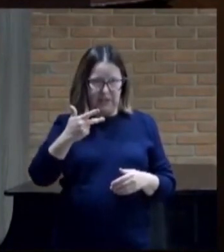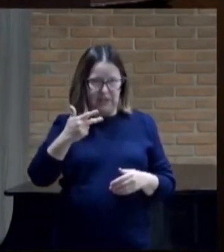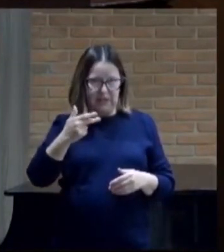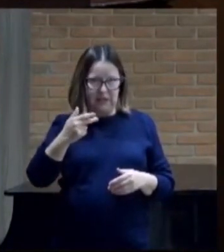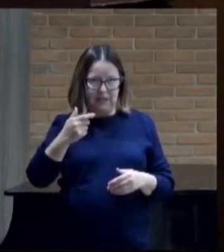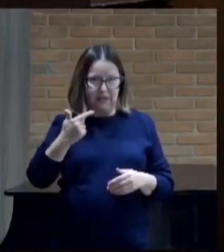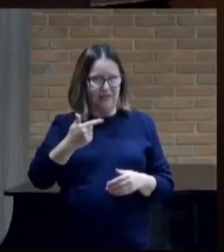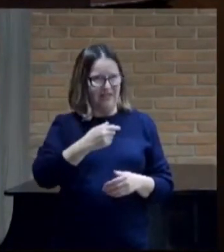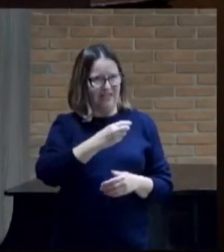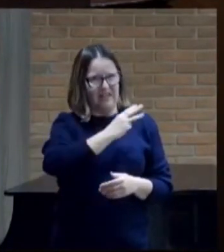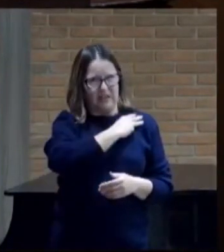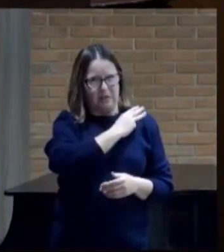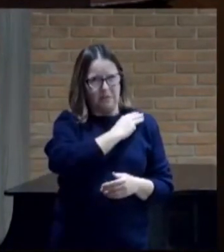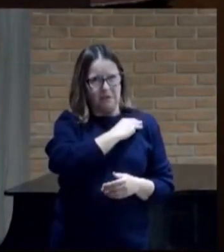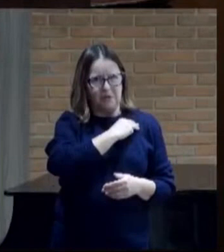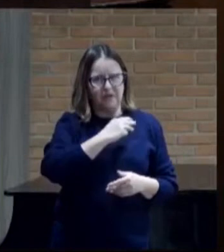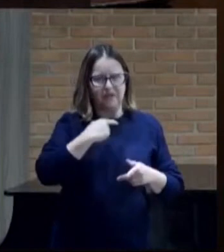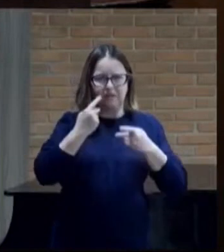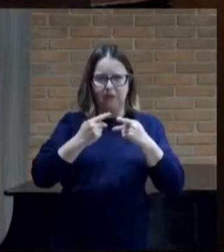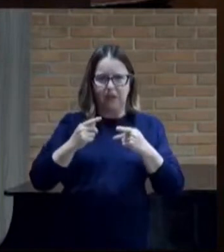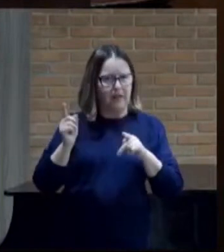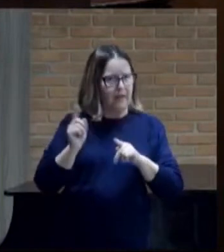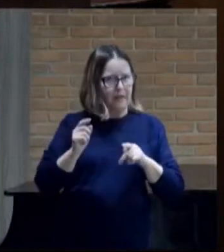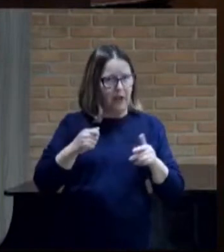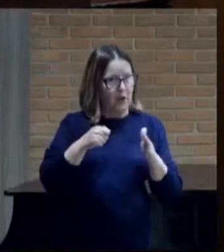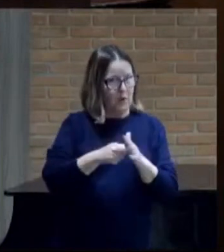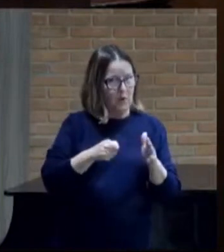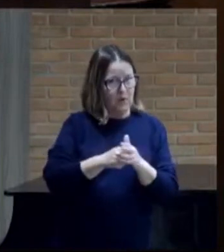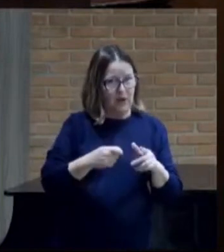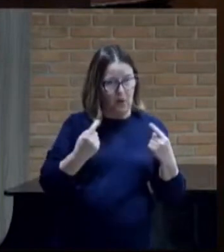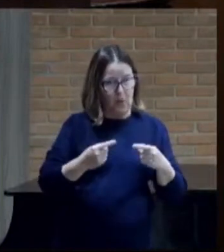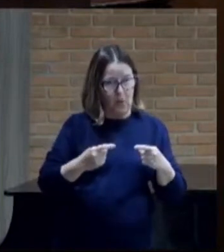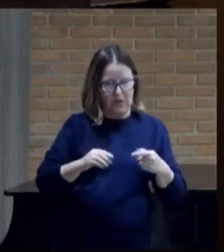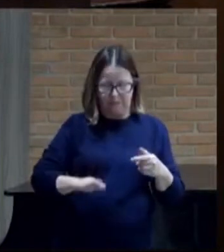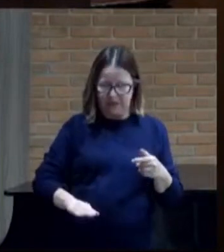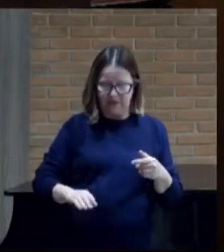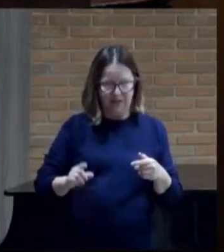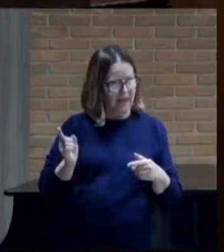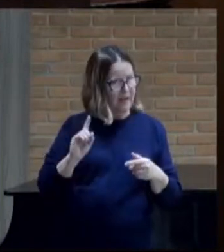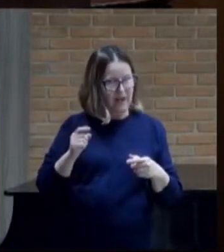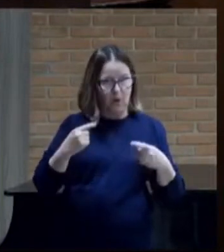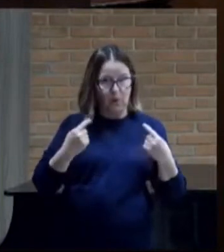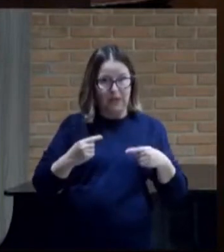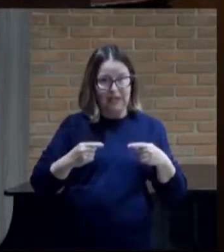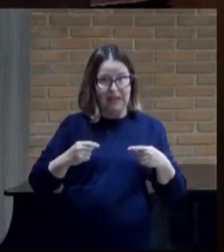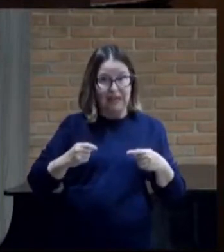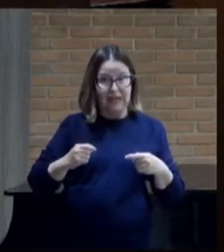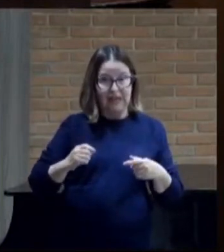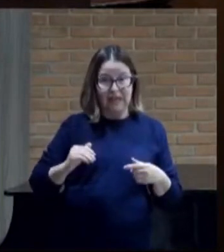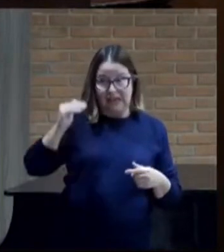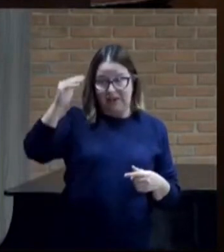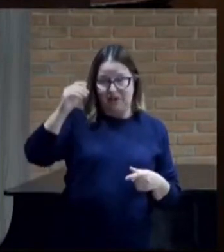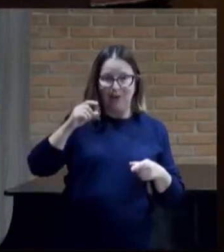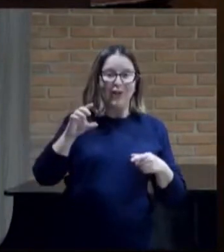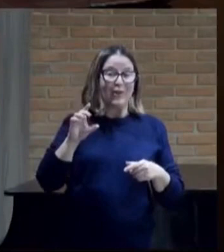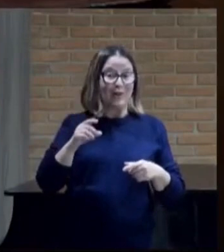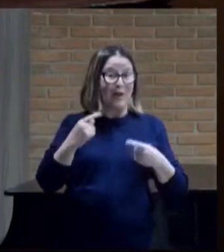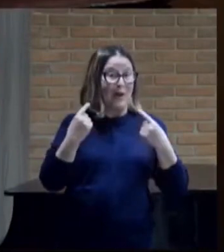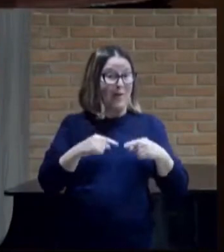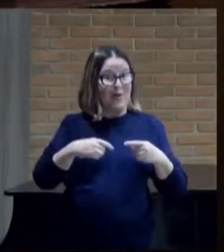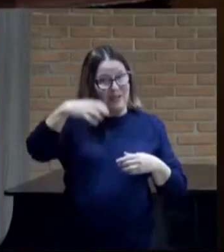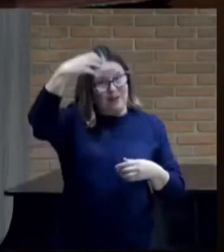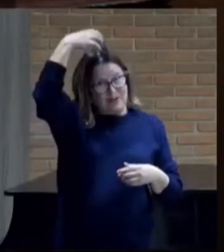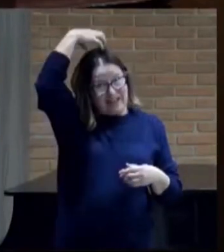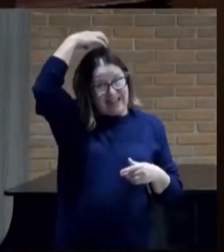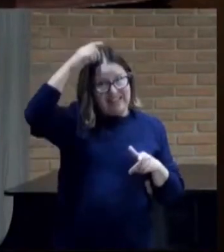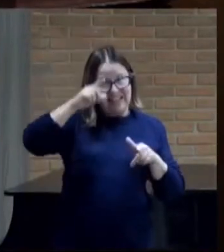pelejareis nem contra pequeno nem contra grande mas somente contra o rei de Israel tá